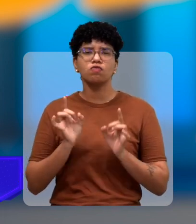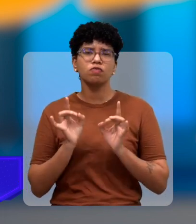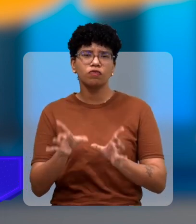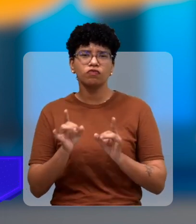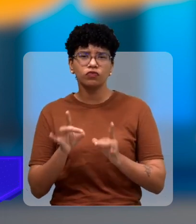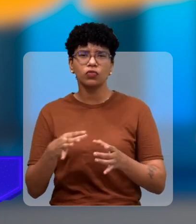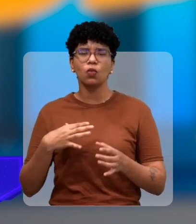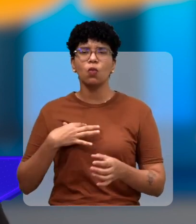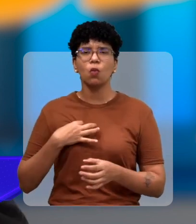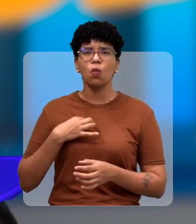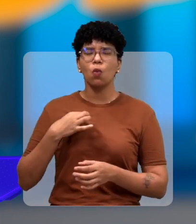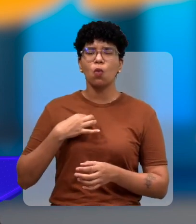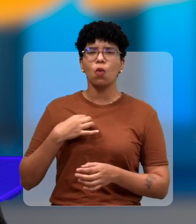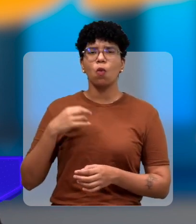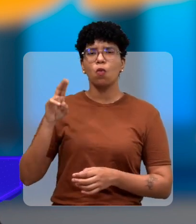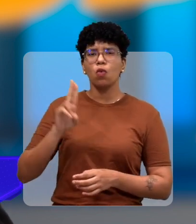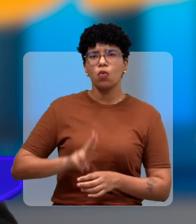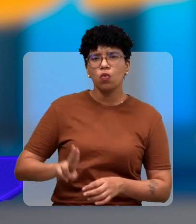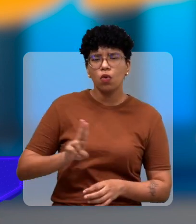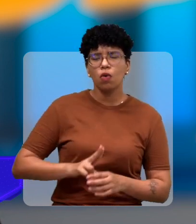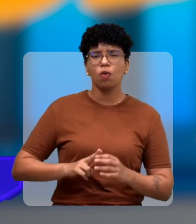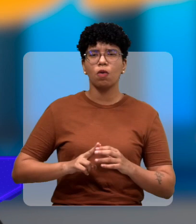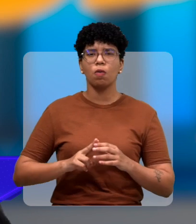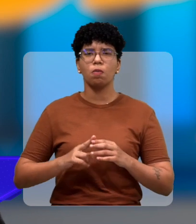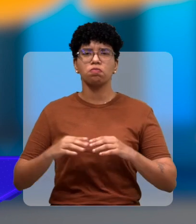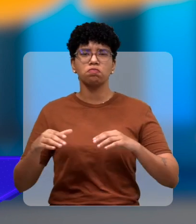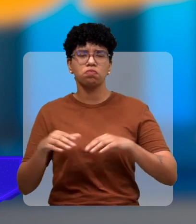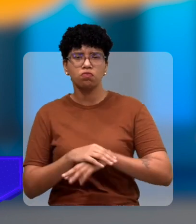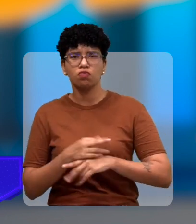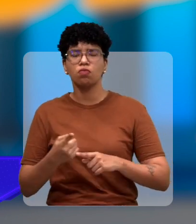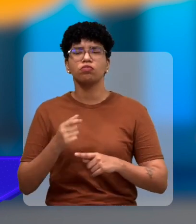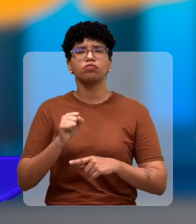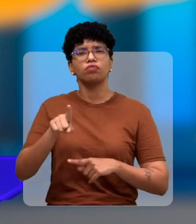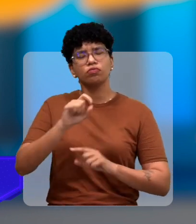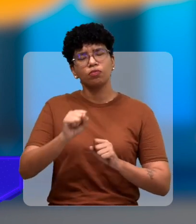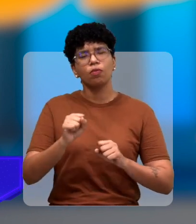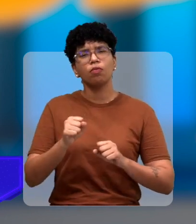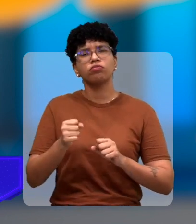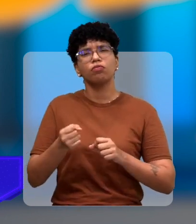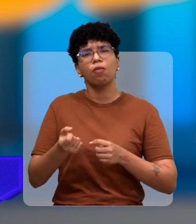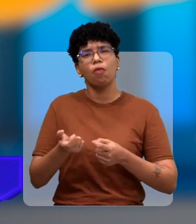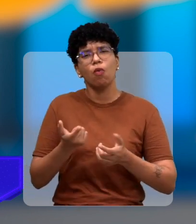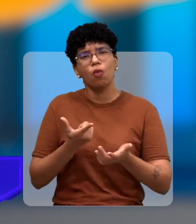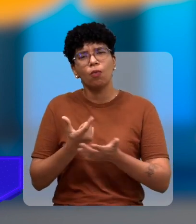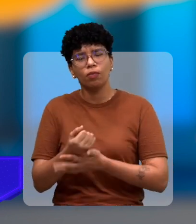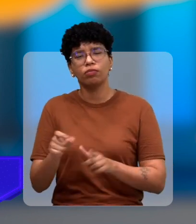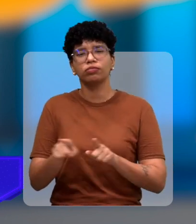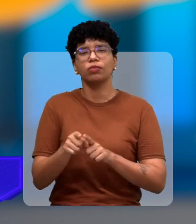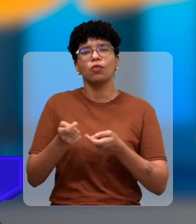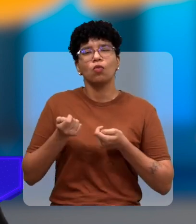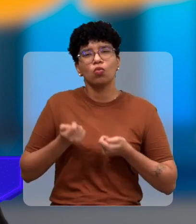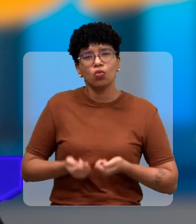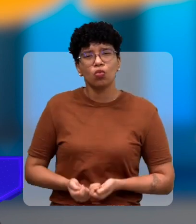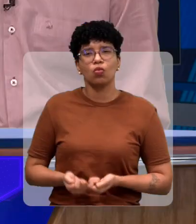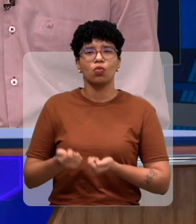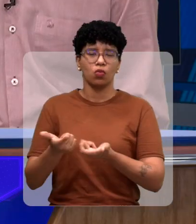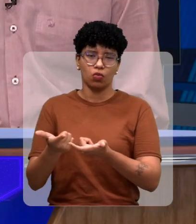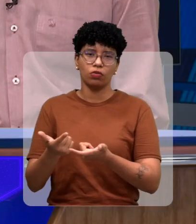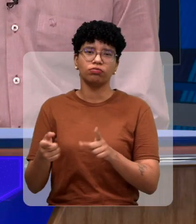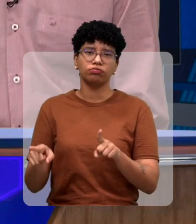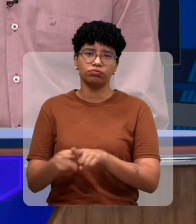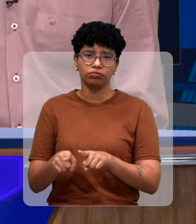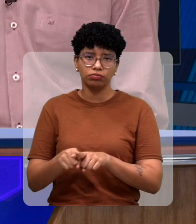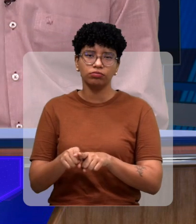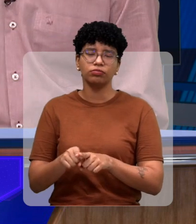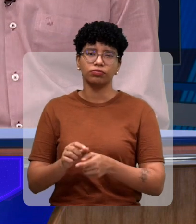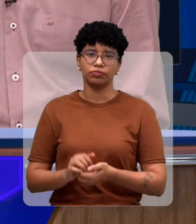na na frente da Devite onde as pessoas que quando puder estar comprando lá e também doando roupa tá certo usada né para a